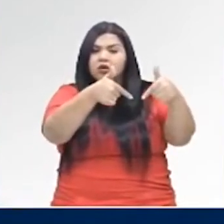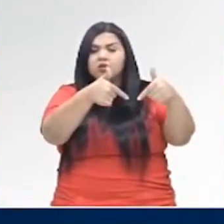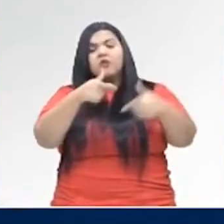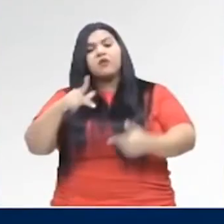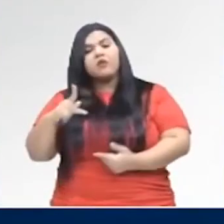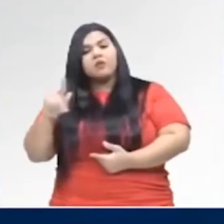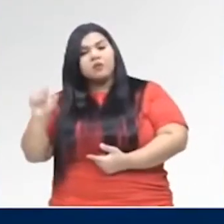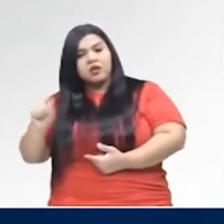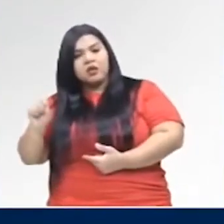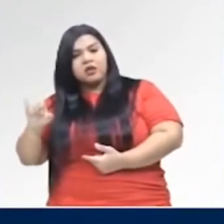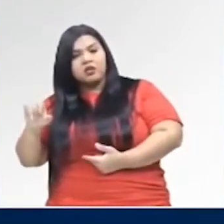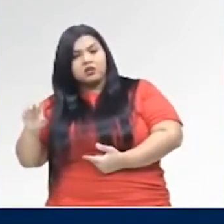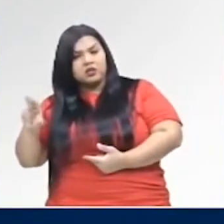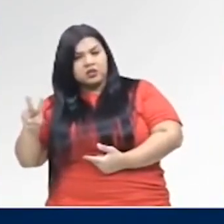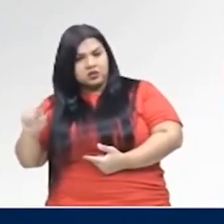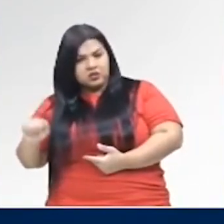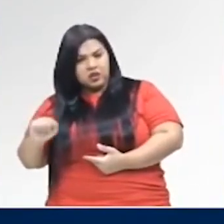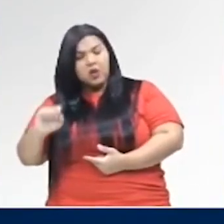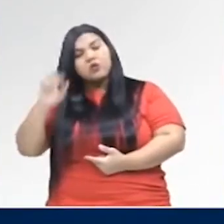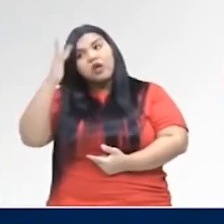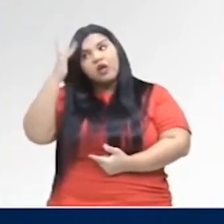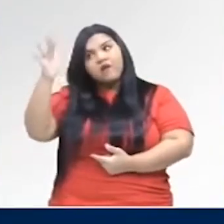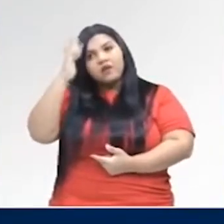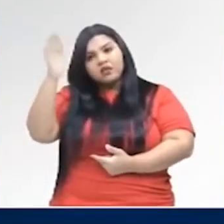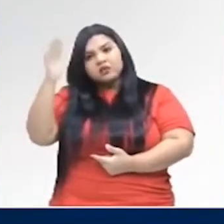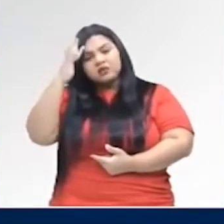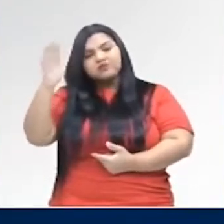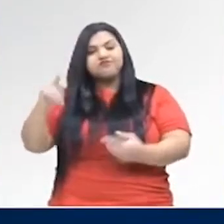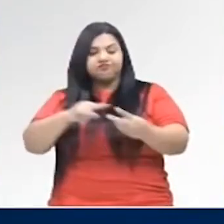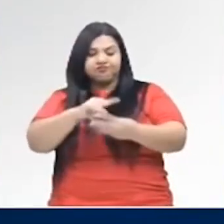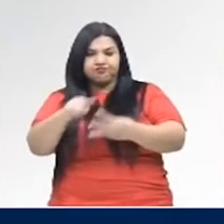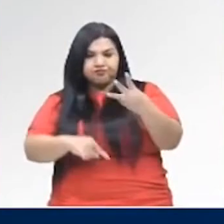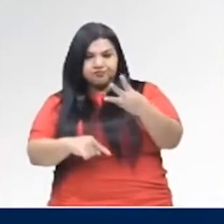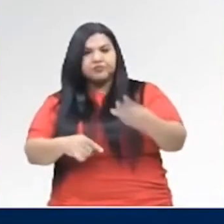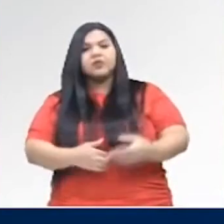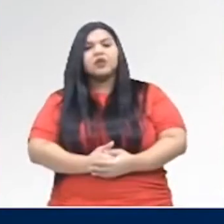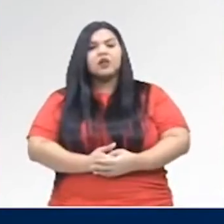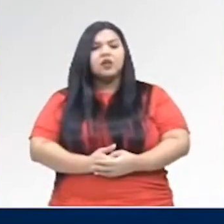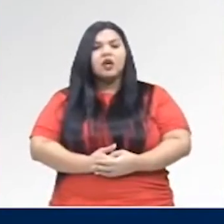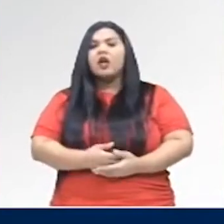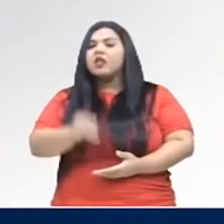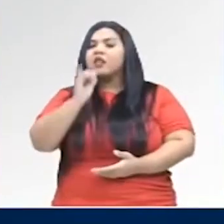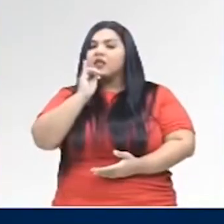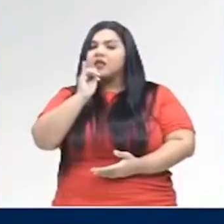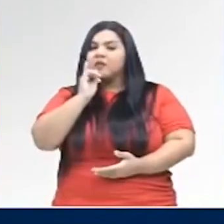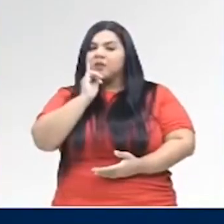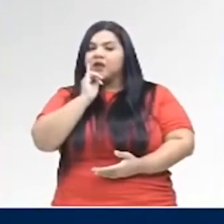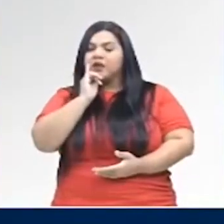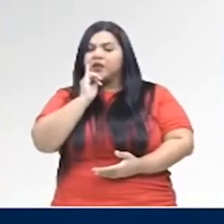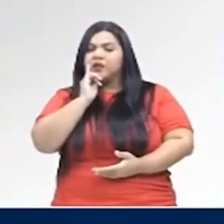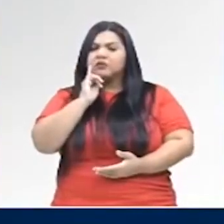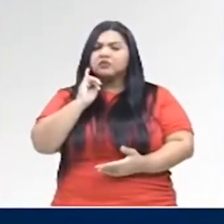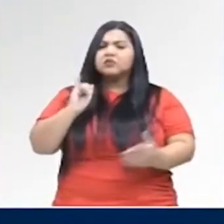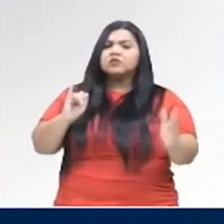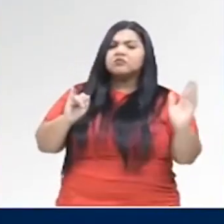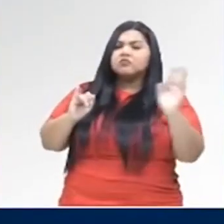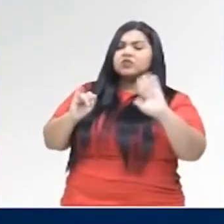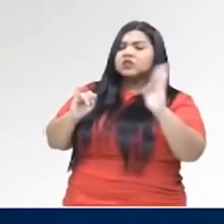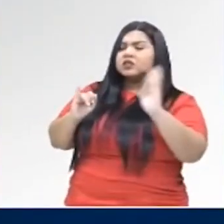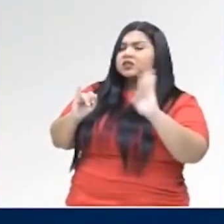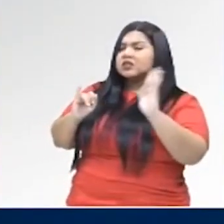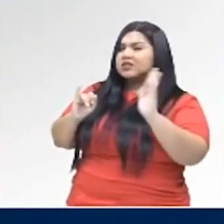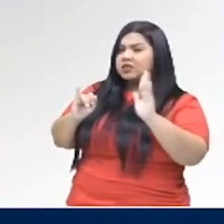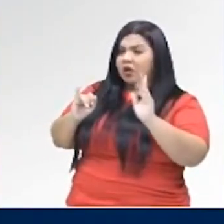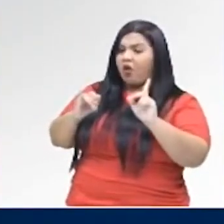passiva ou se ela é reflexiva. Muito bem. Então, olha o exemplo aqui. Disse adeus aos pais